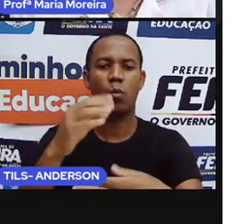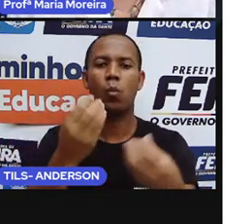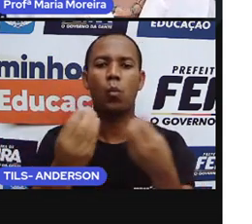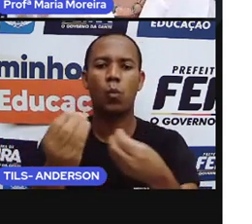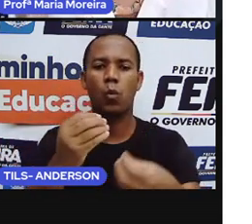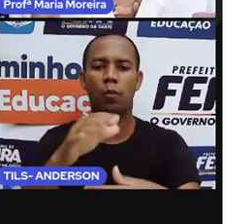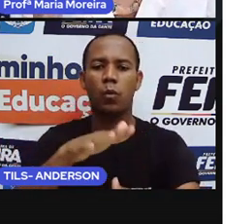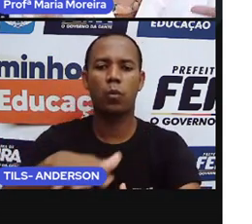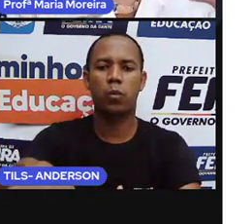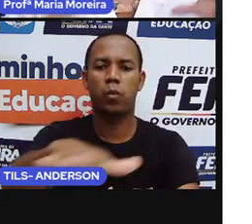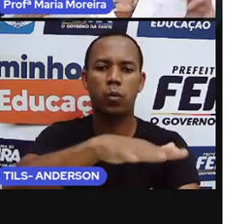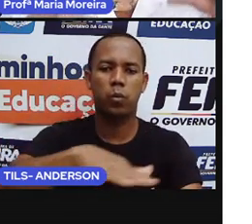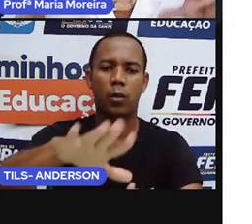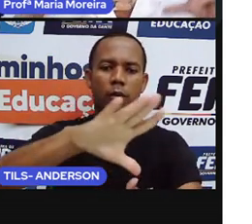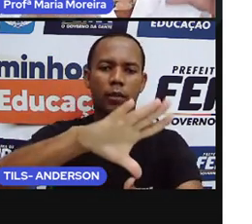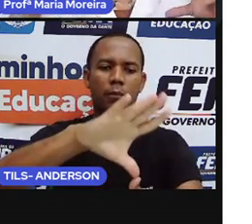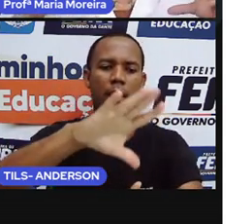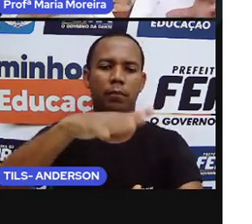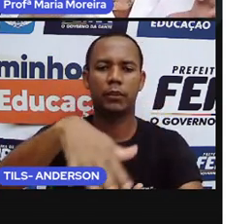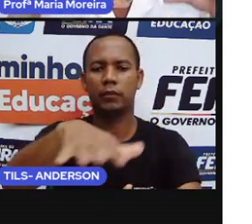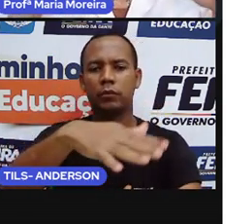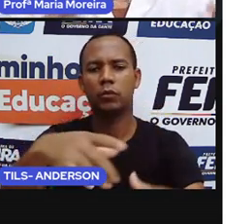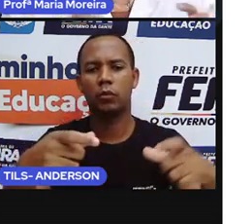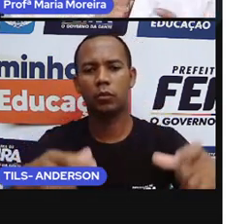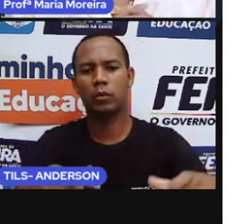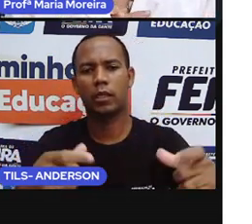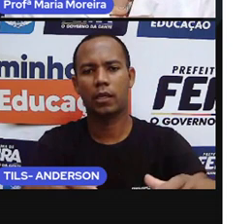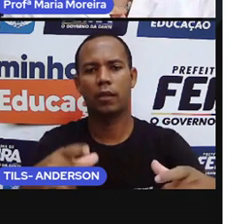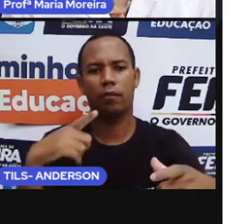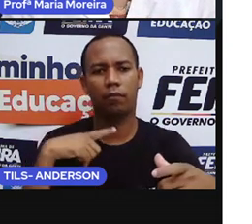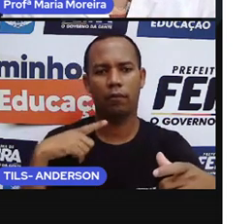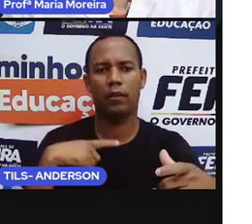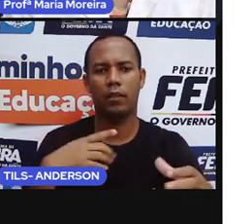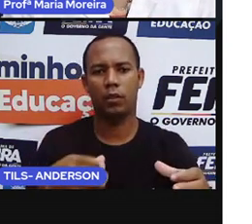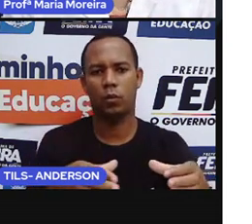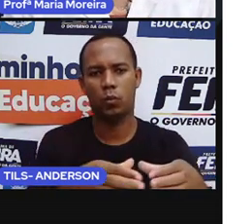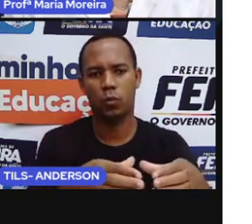vocês, para vocês entenderem mais ou menos onde é que fica